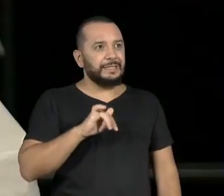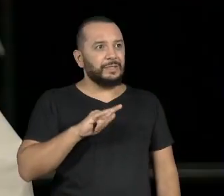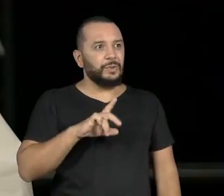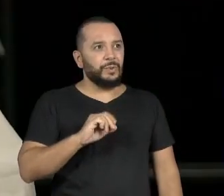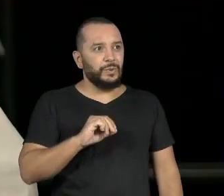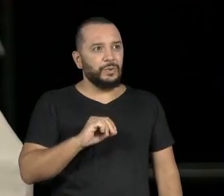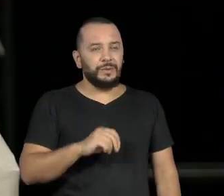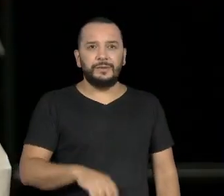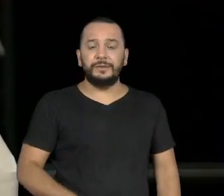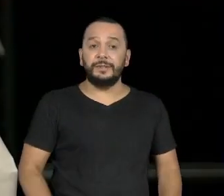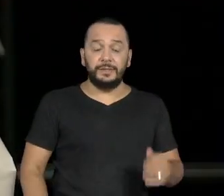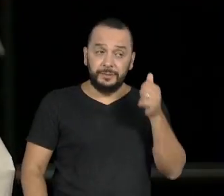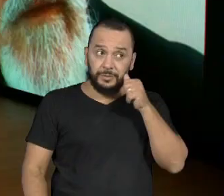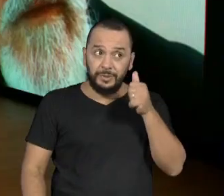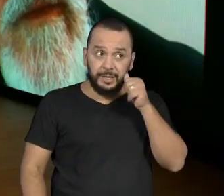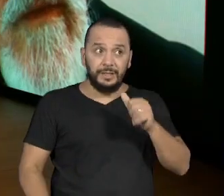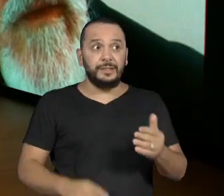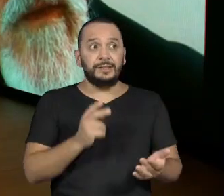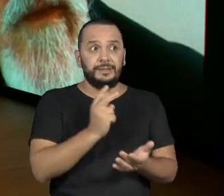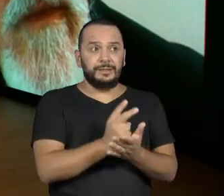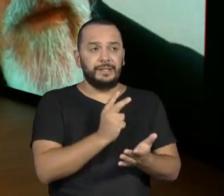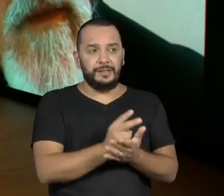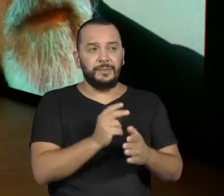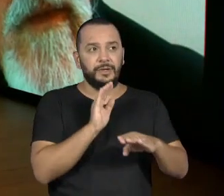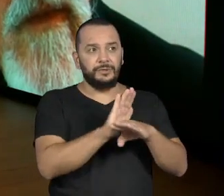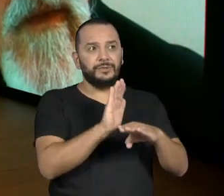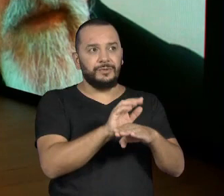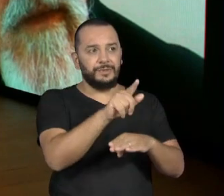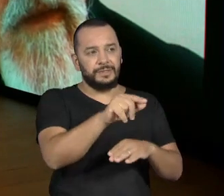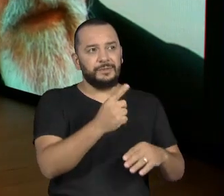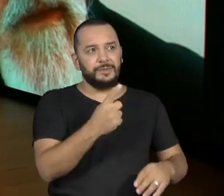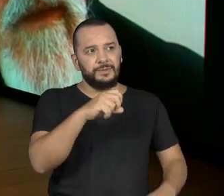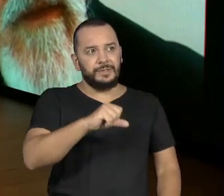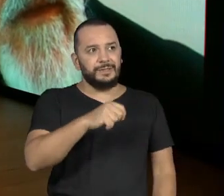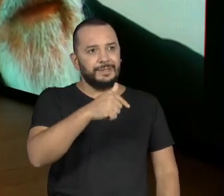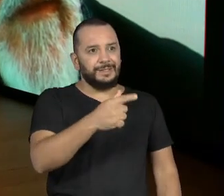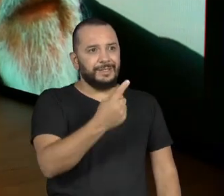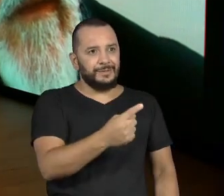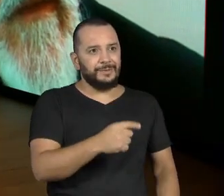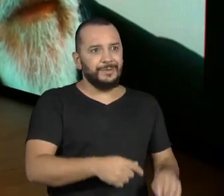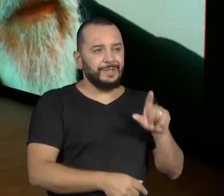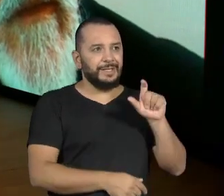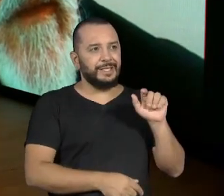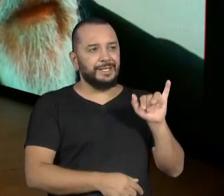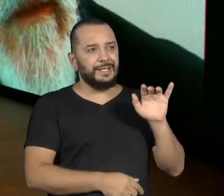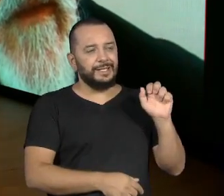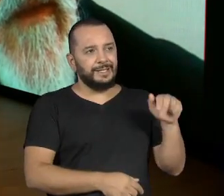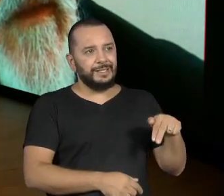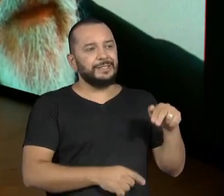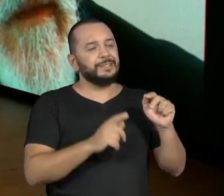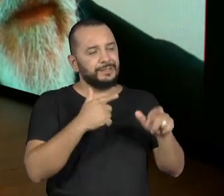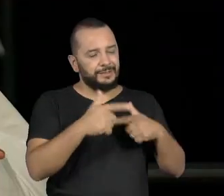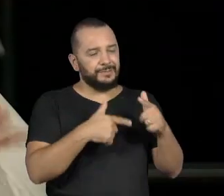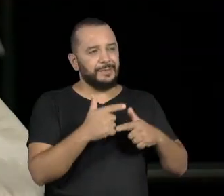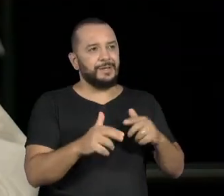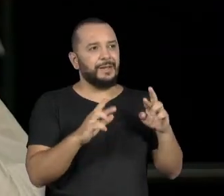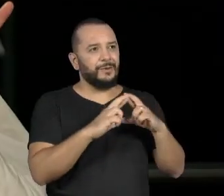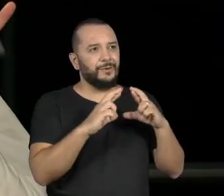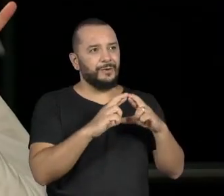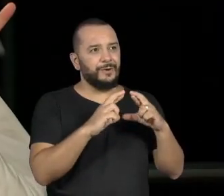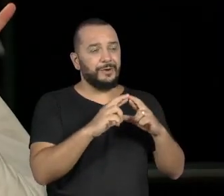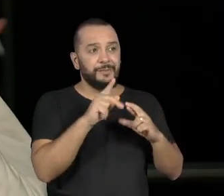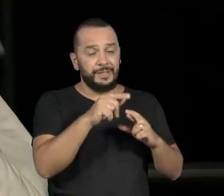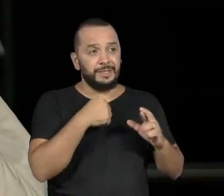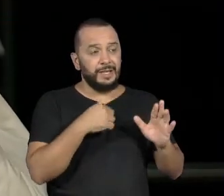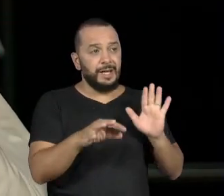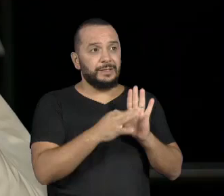Ney, as mulheres também sempre te deram muita força, né? Em 71, a Lilian Lemertz foi pra TV Record, mas ela só